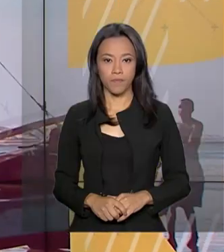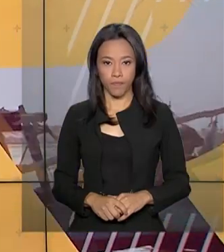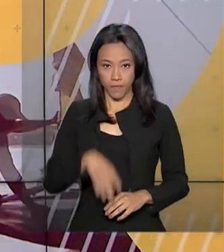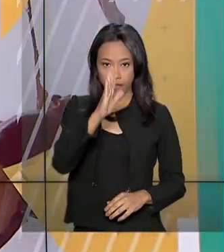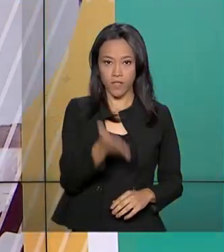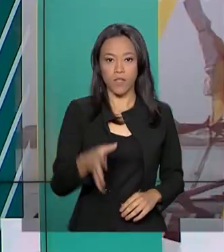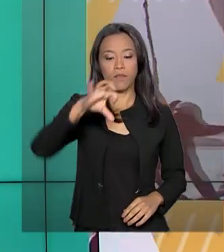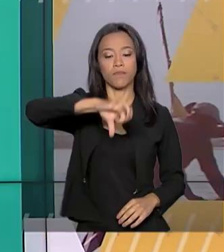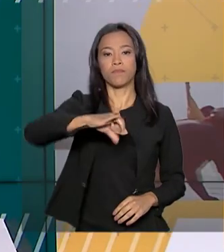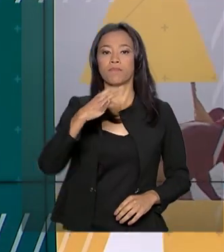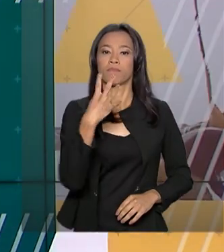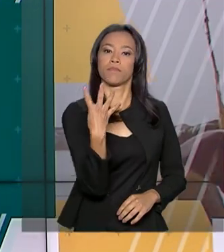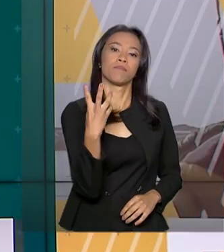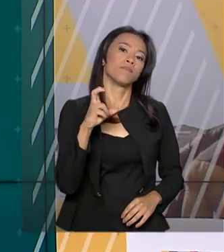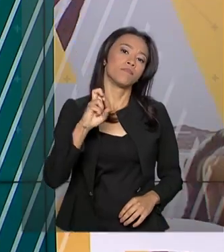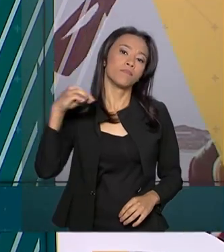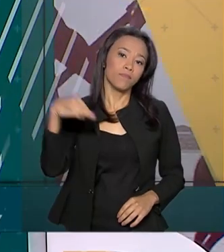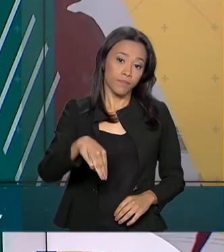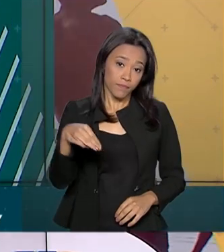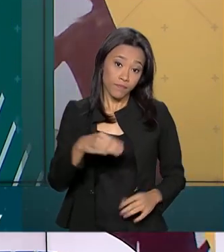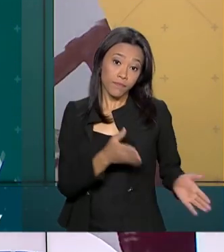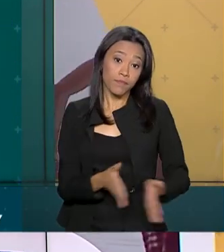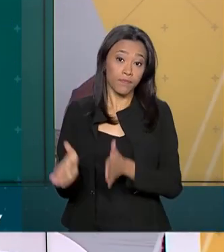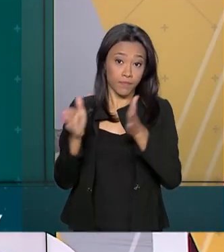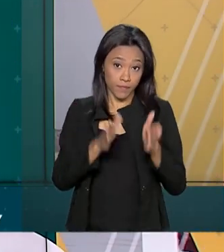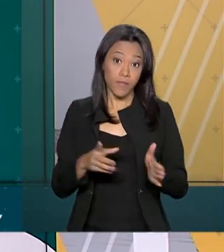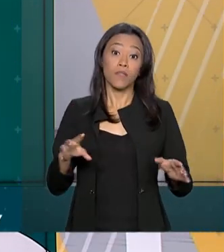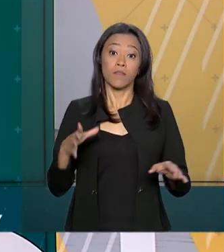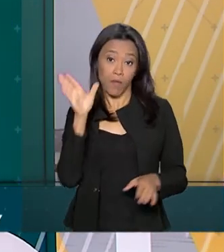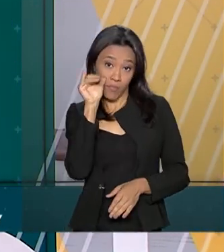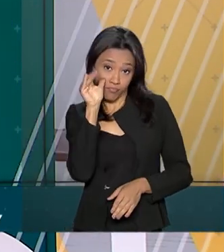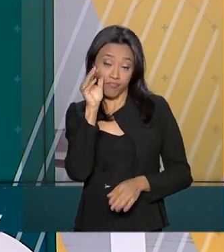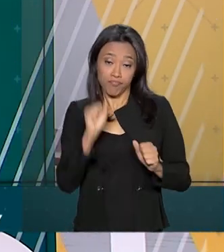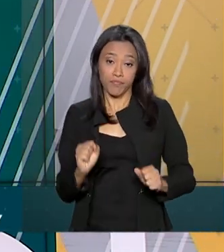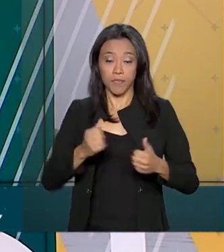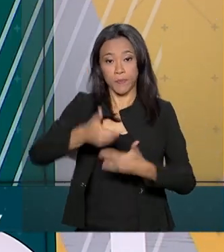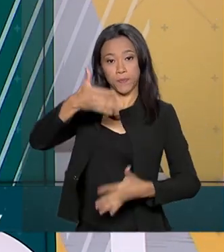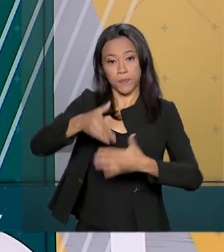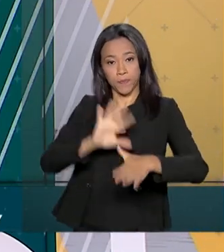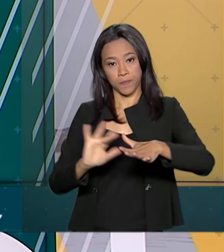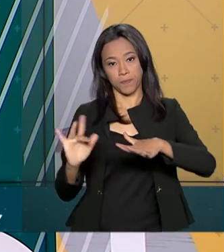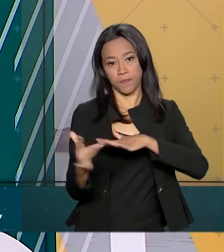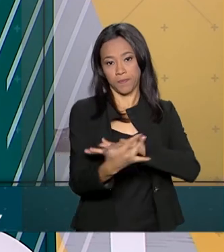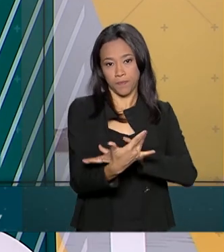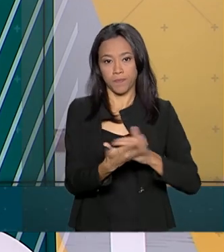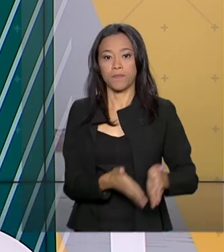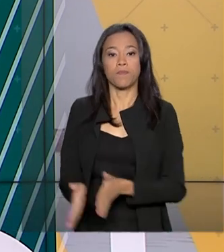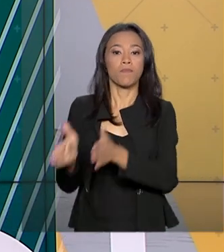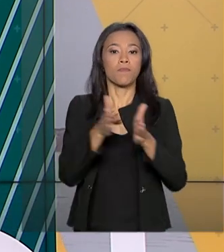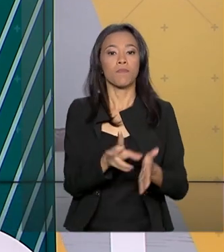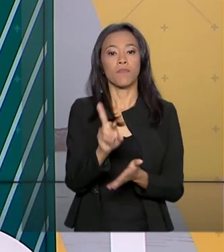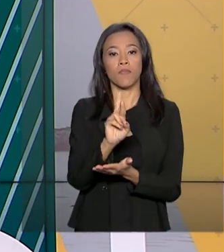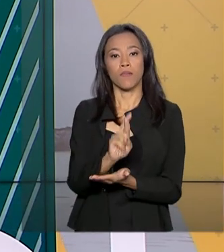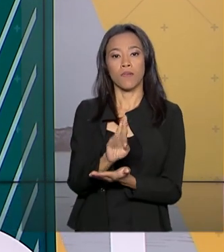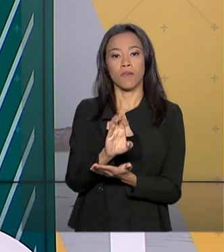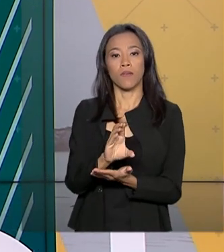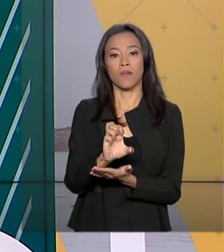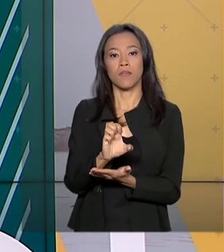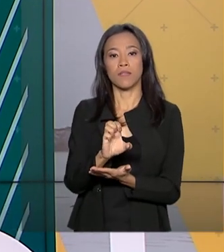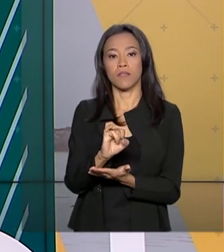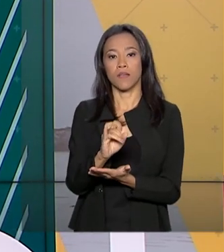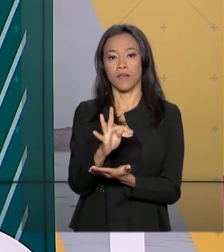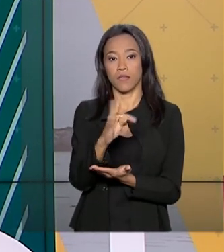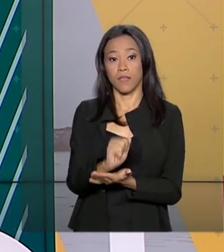São 9 horas e 45 minutos. Estamos ao vivo também pelas nossas redes sociais. A Receita Federal paga hoje o primeiro